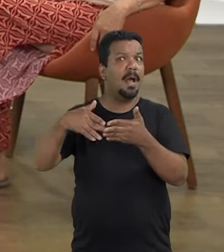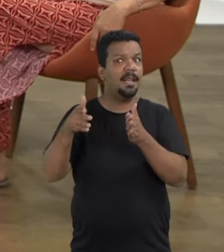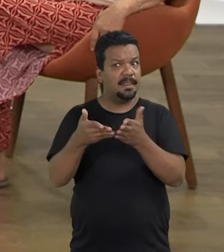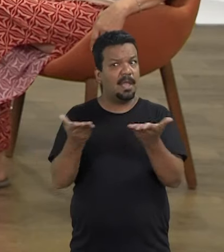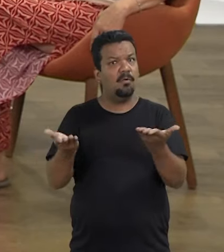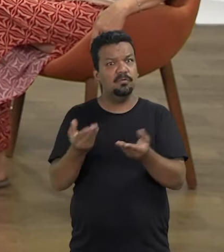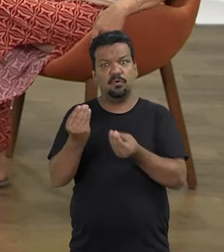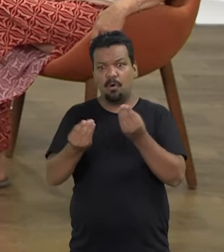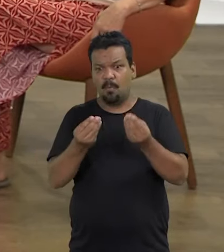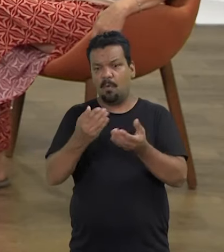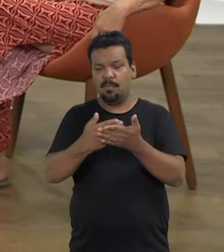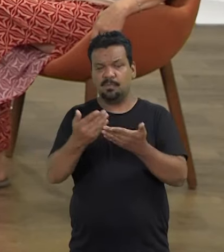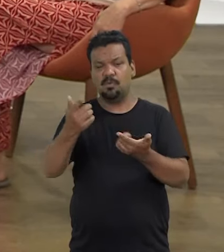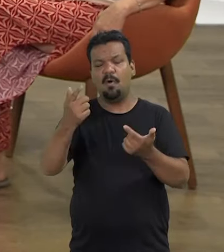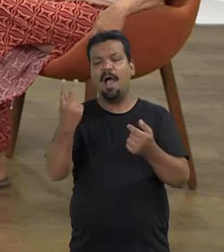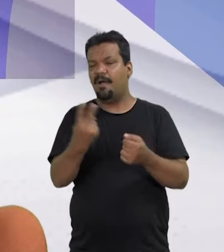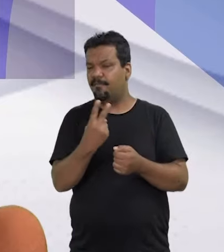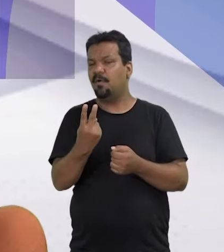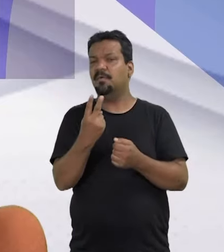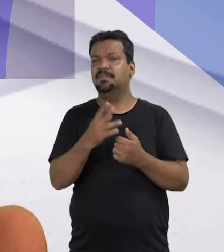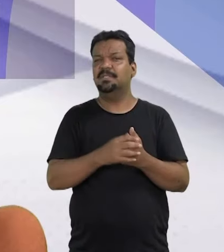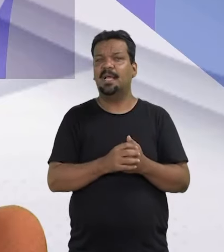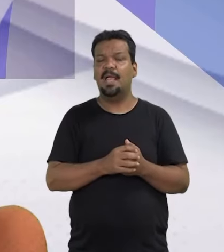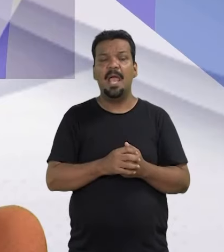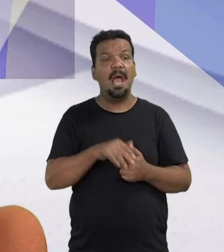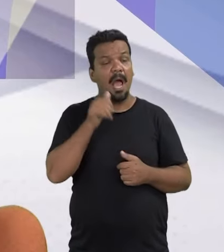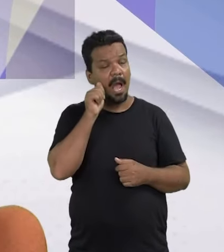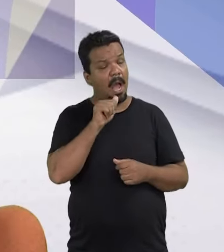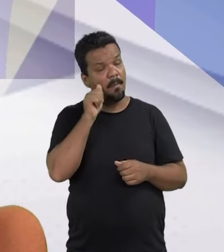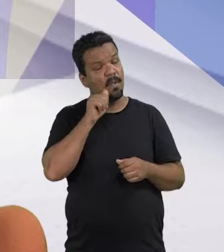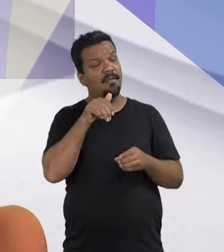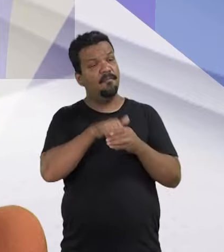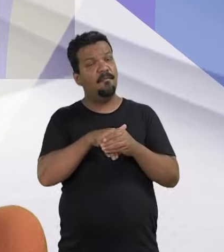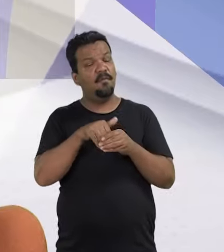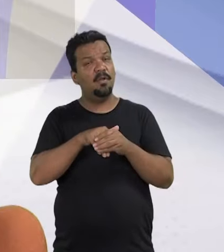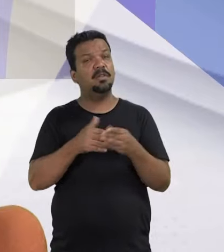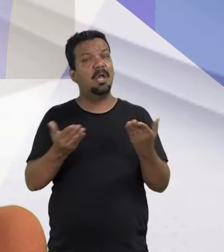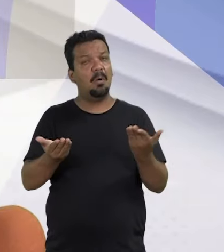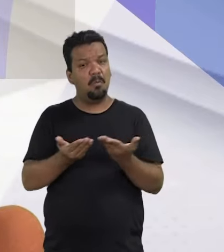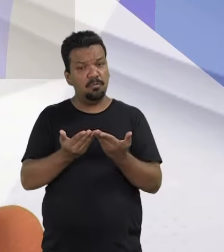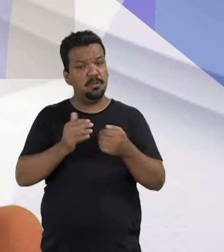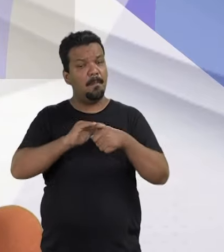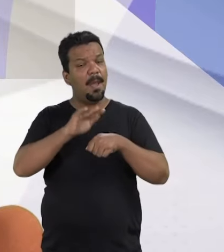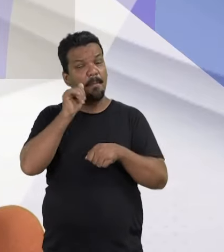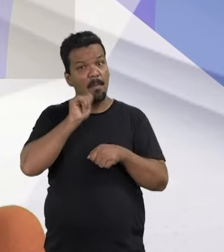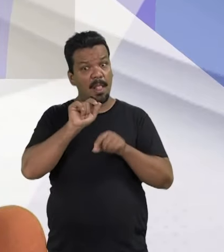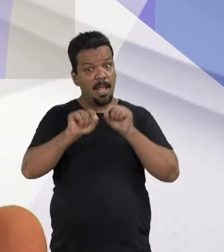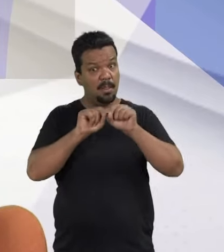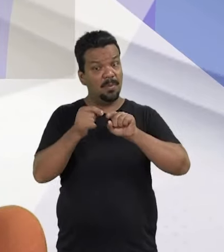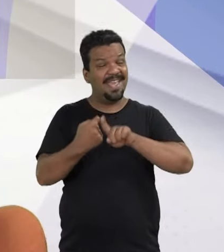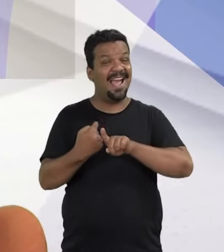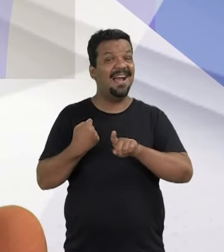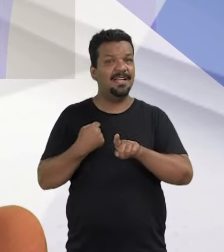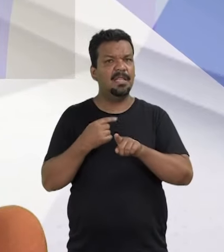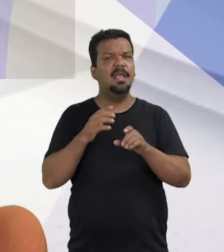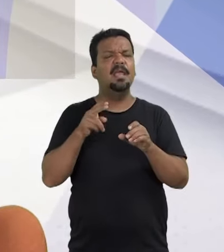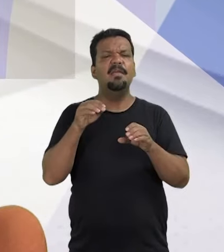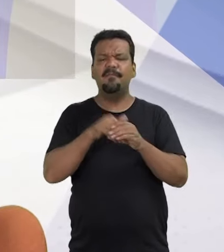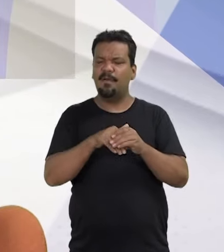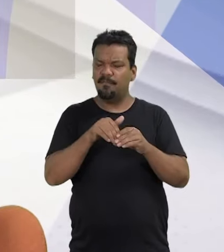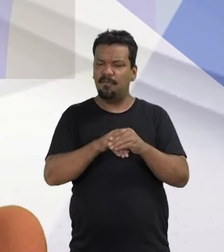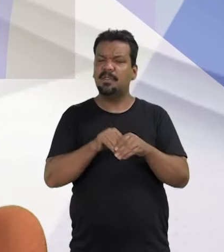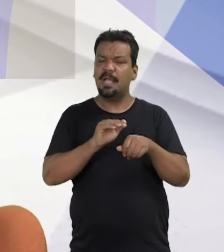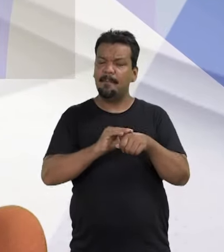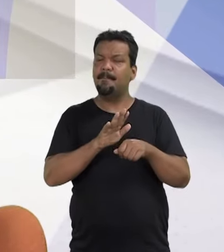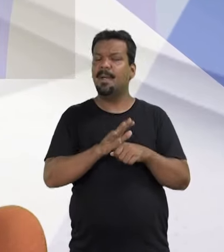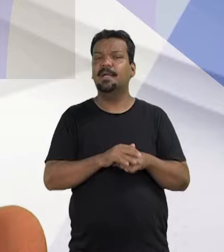começaram realmente a valorizar isso? O que mudou? Eu acho que as mulheres votam hoje mais em mulheres do que antes. e